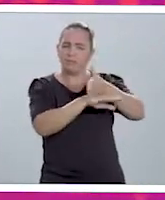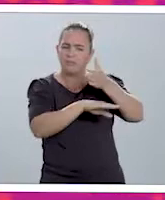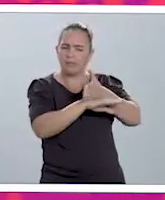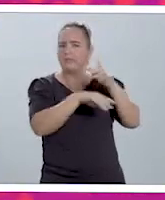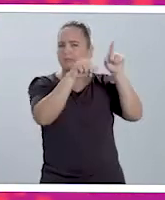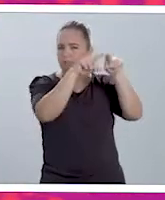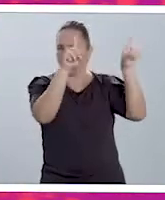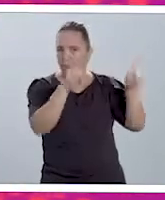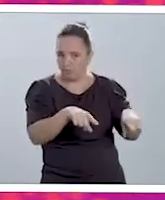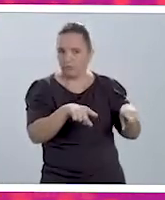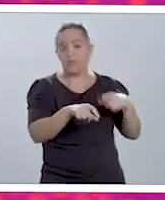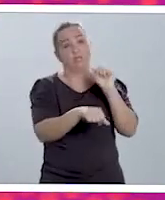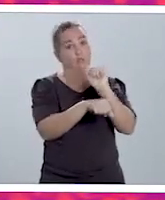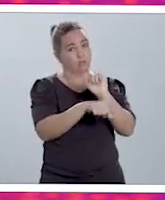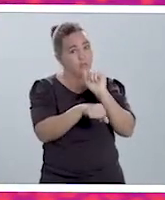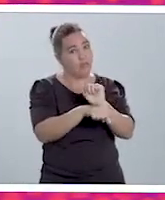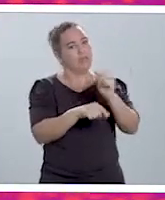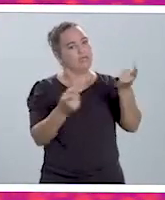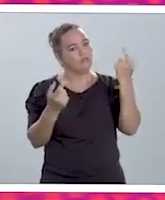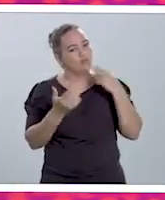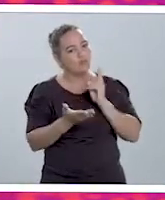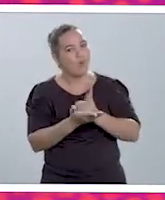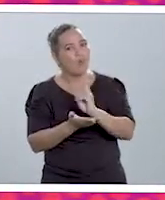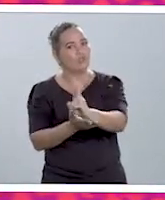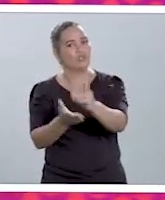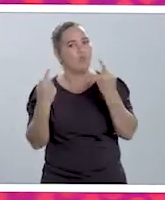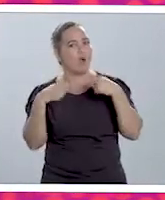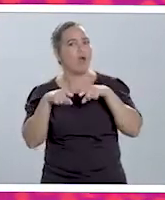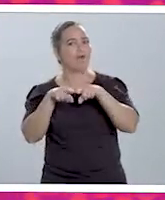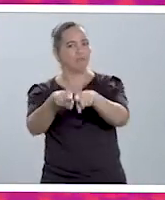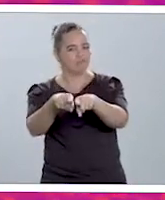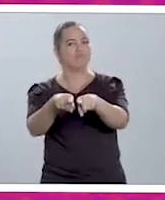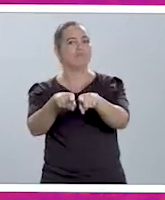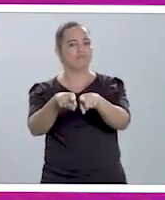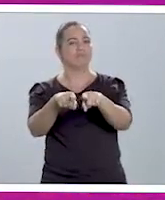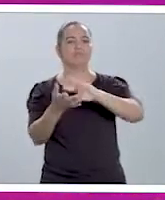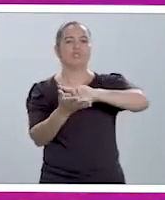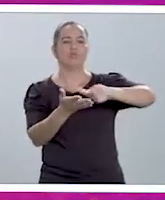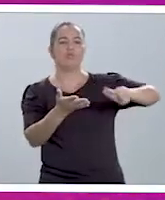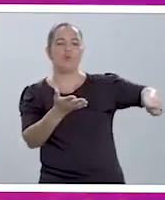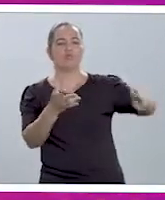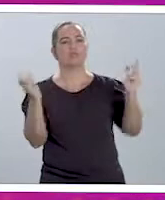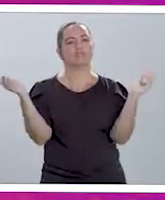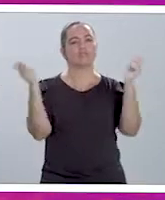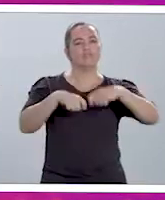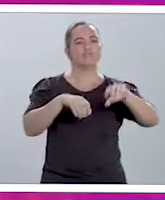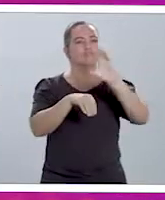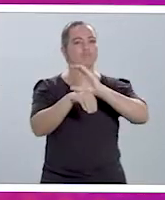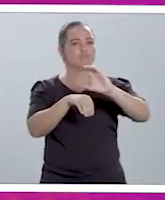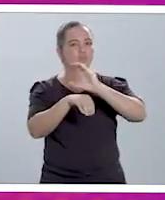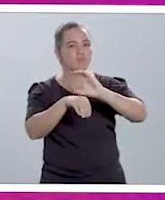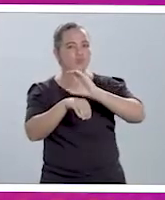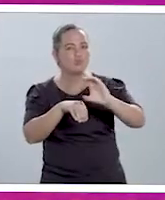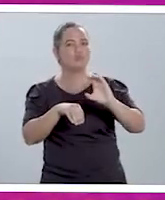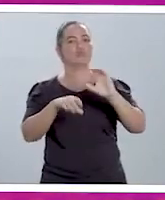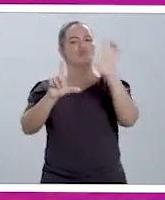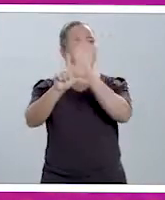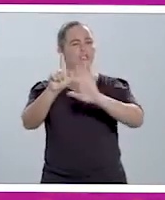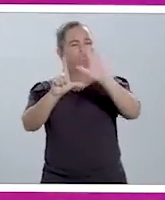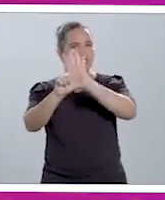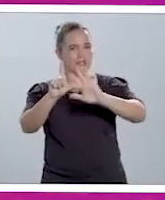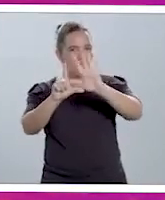Esperamos continuar colaborando em outras iniciativas que possam melhorar as capacidades digitais da cidade e seus cidadãos.